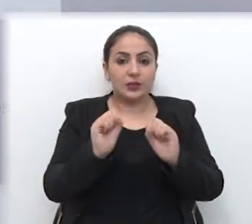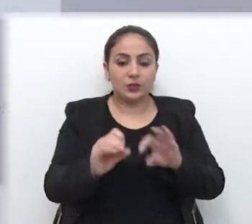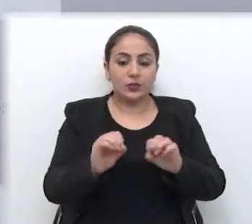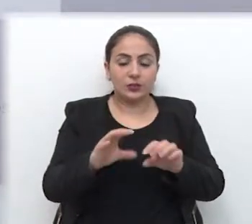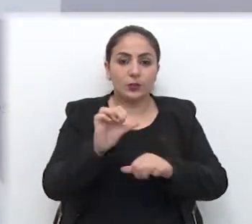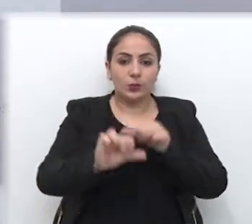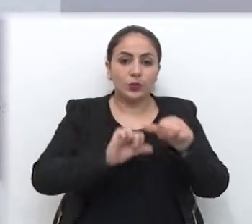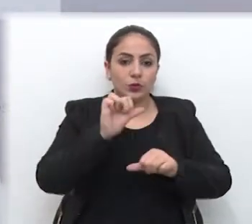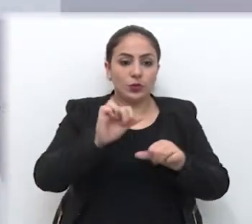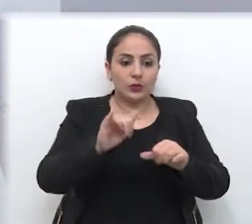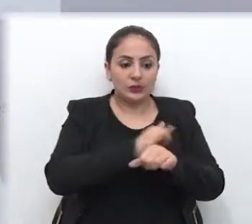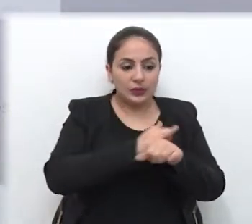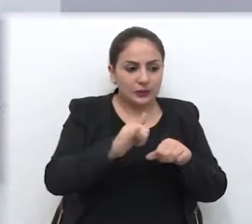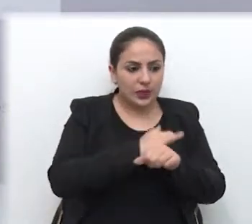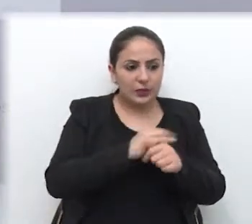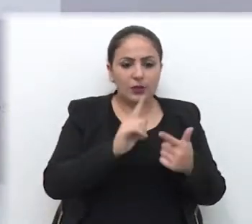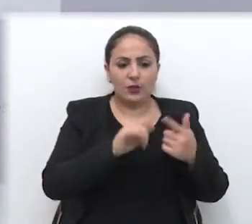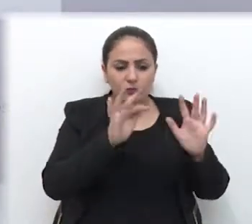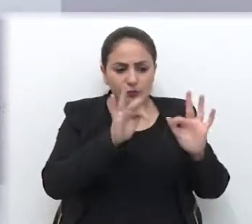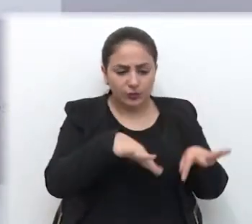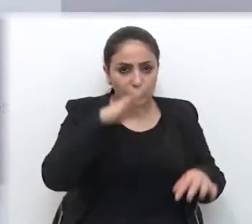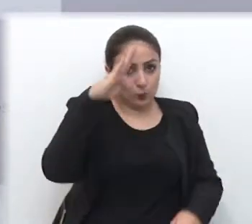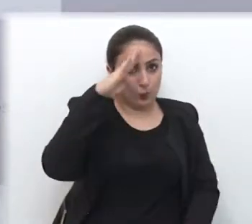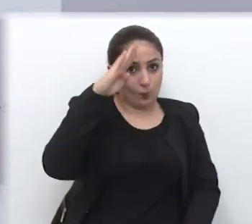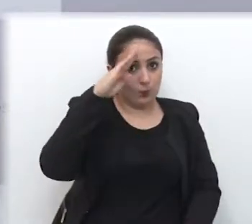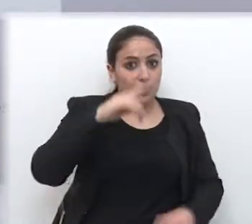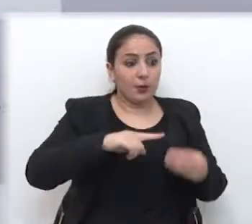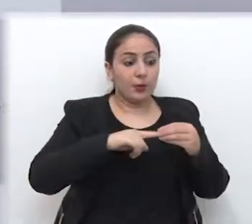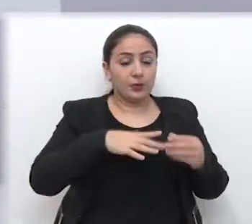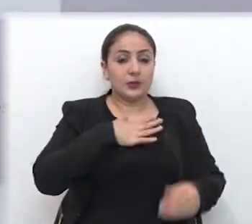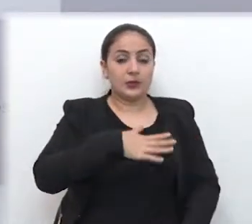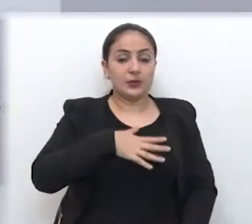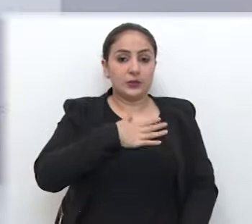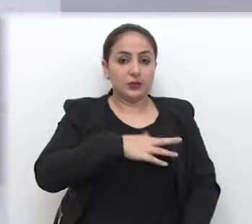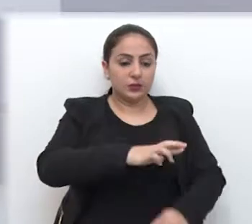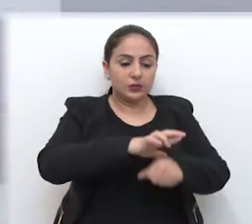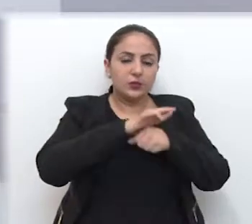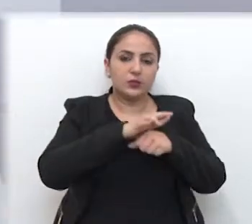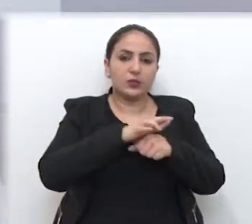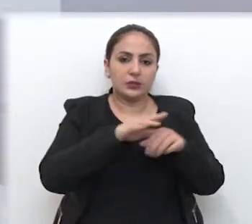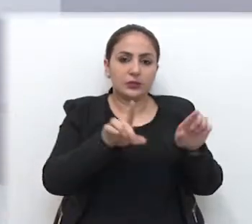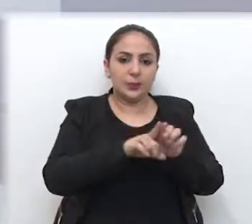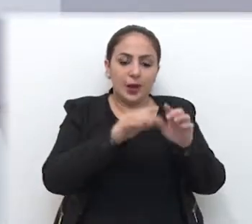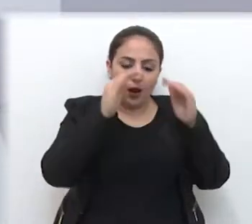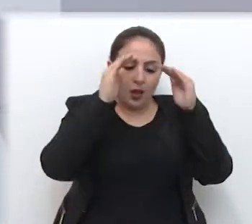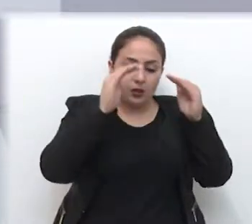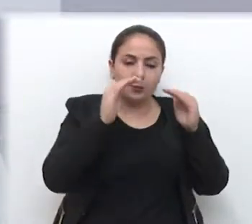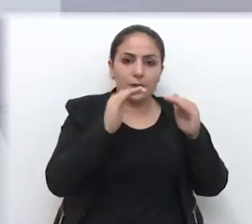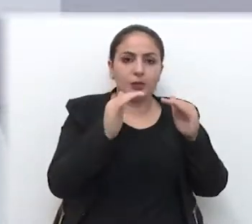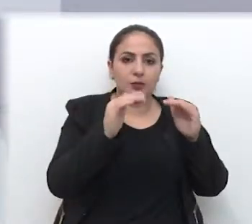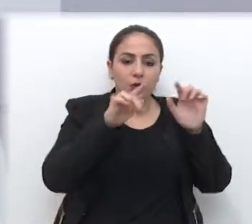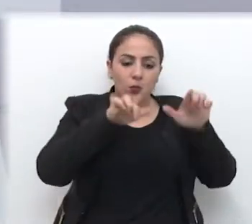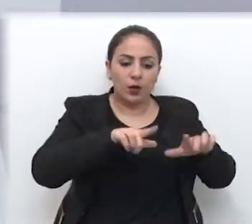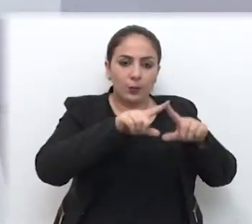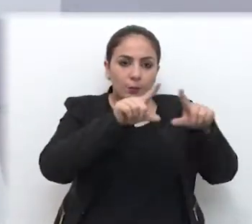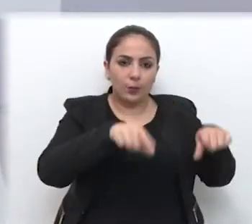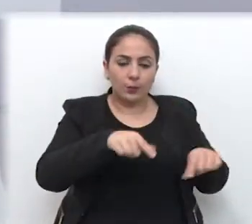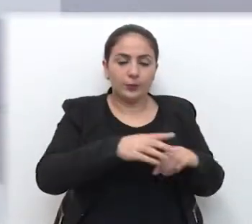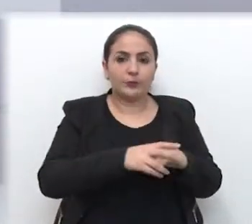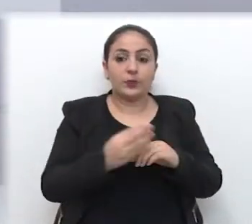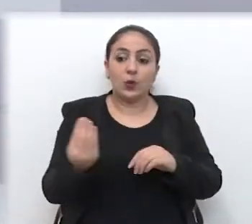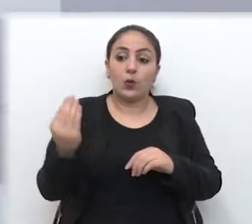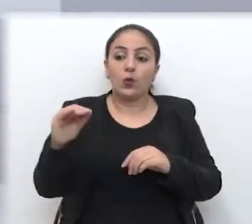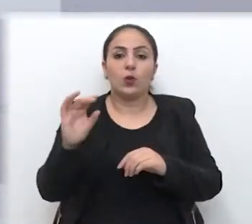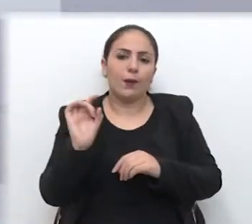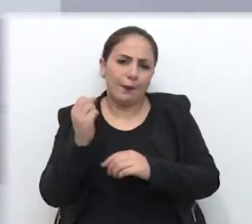Educação mudou a estratégia, tirou o vigilante, tirou a maior sensação de segurança e respeito ao patrimônio público.